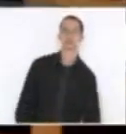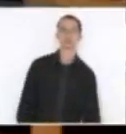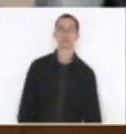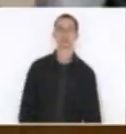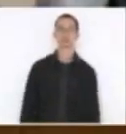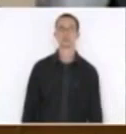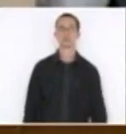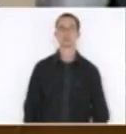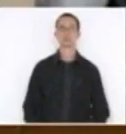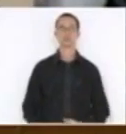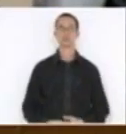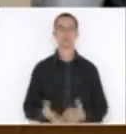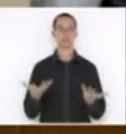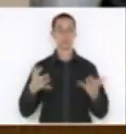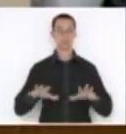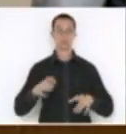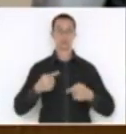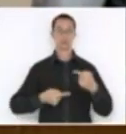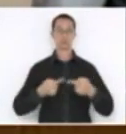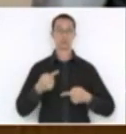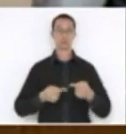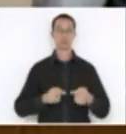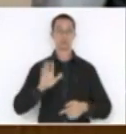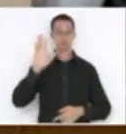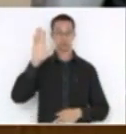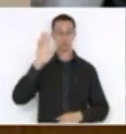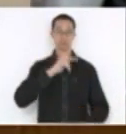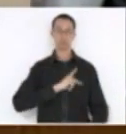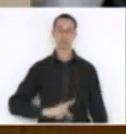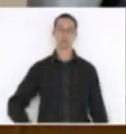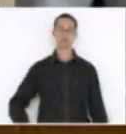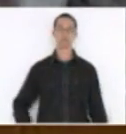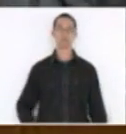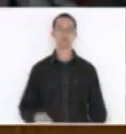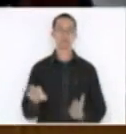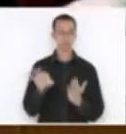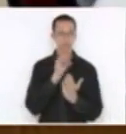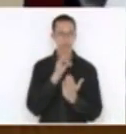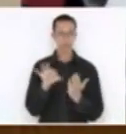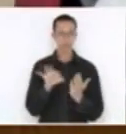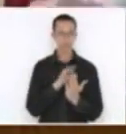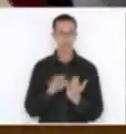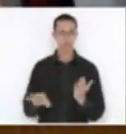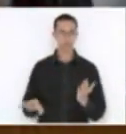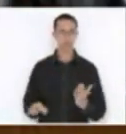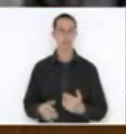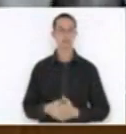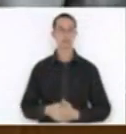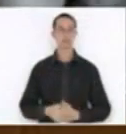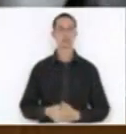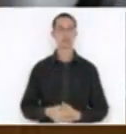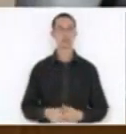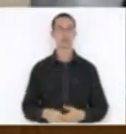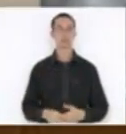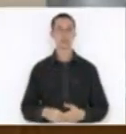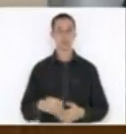Não havendo quem queira discutir. Presidente, primeiro os destaques? Primeiro os destaques. Então,